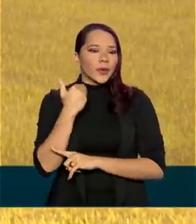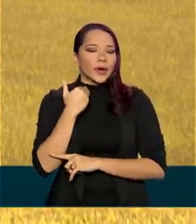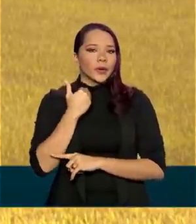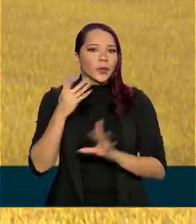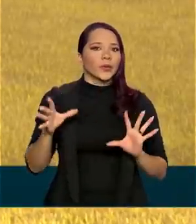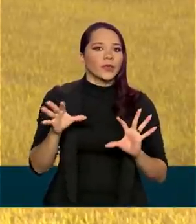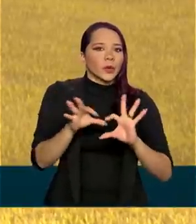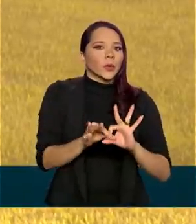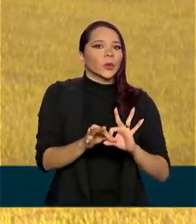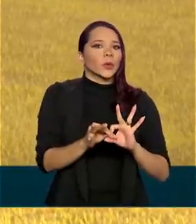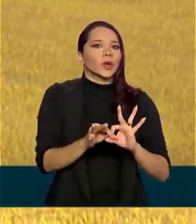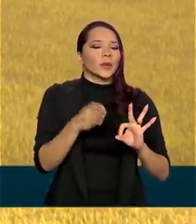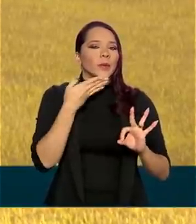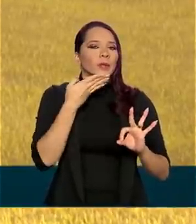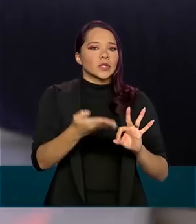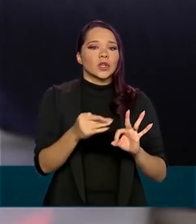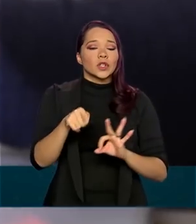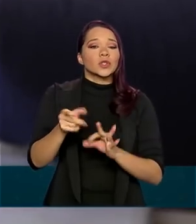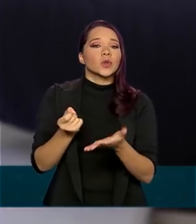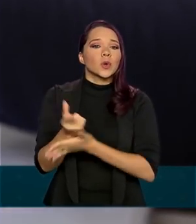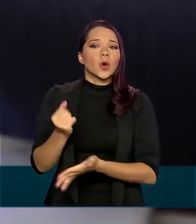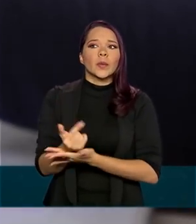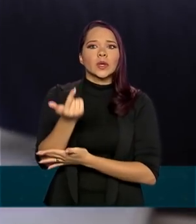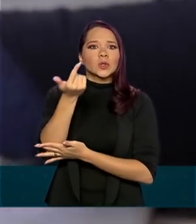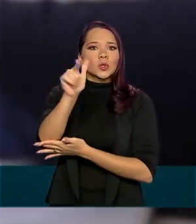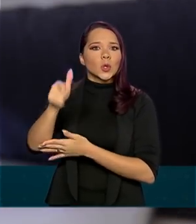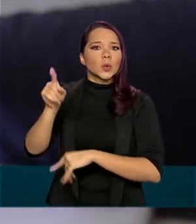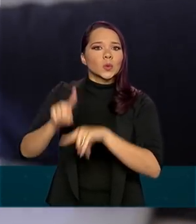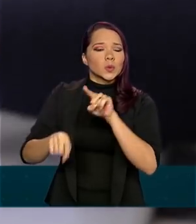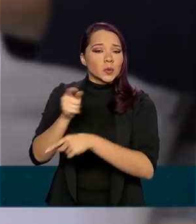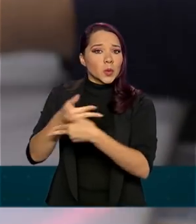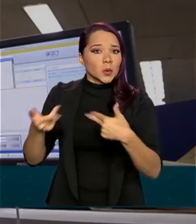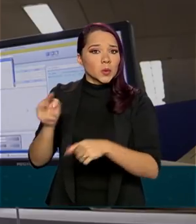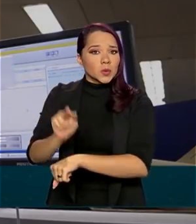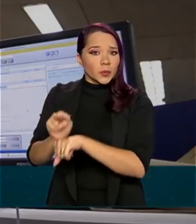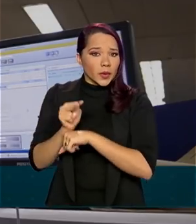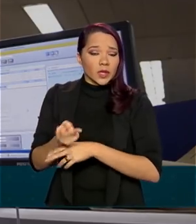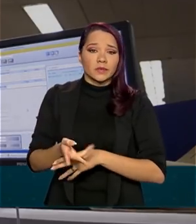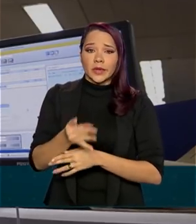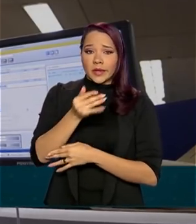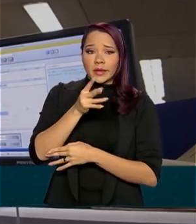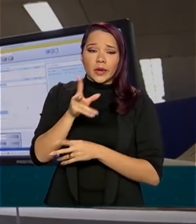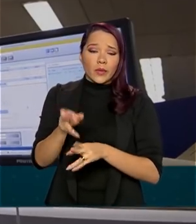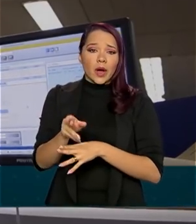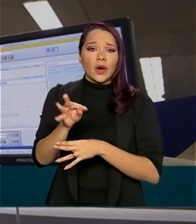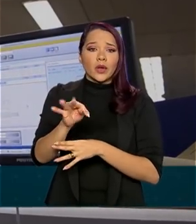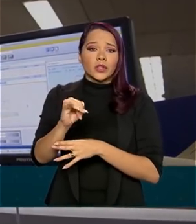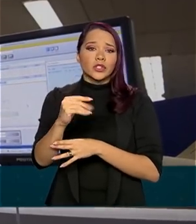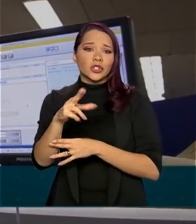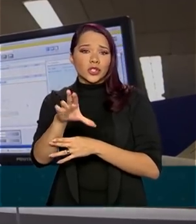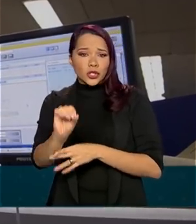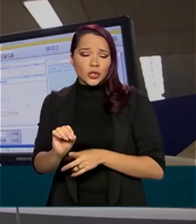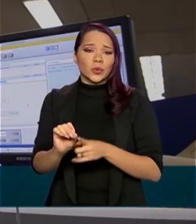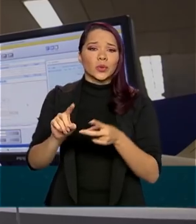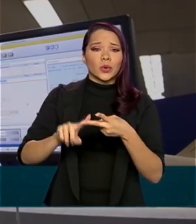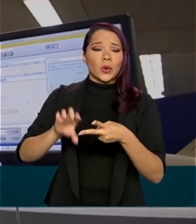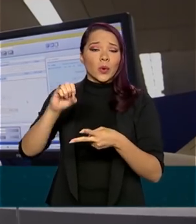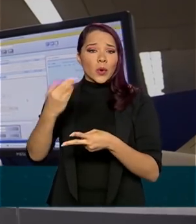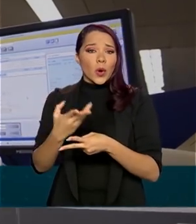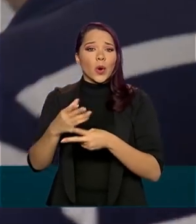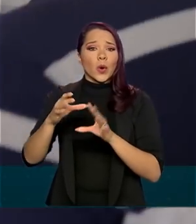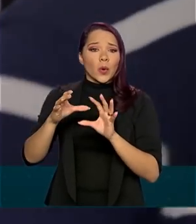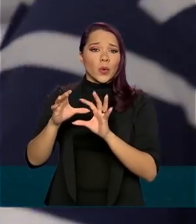liberação do crédito à aquisição de outros produtos financeiros, como títulos de capitalização ou